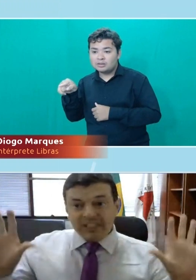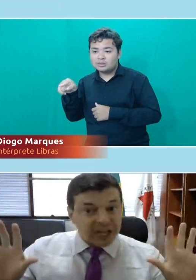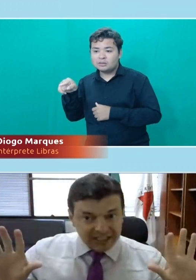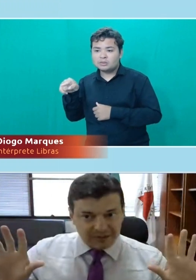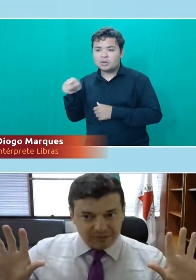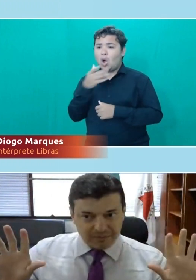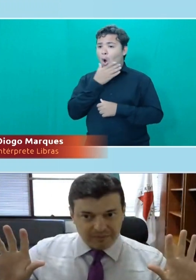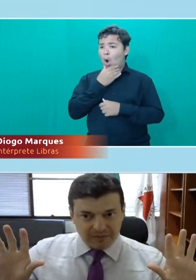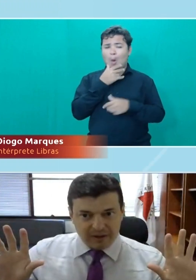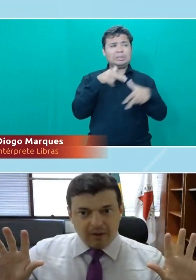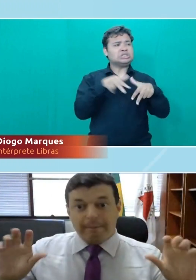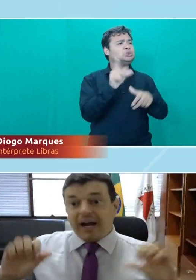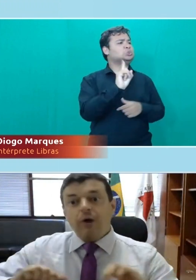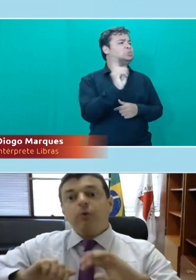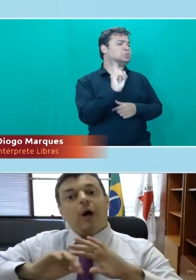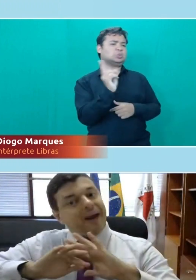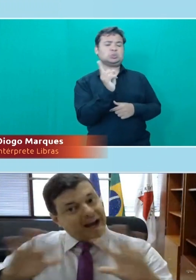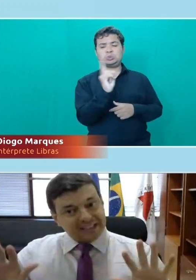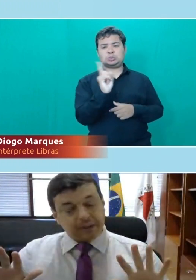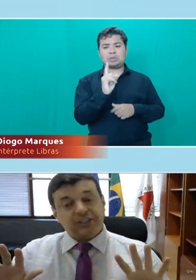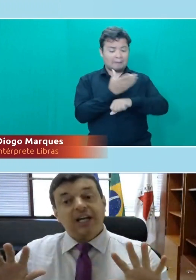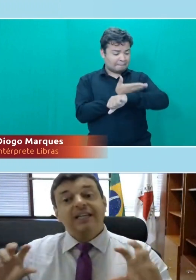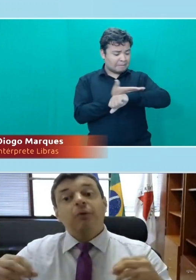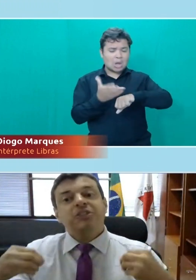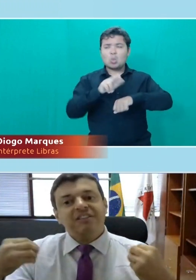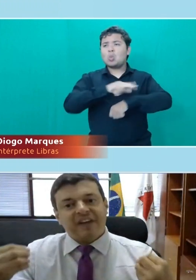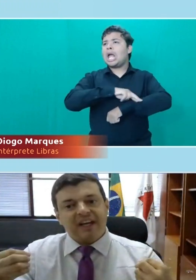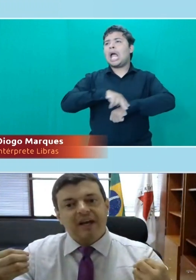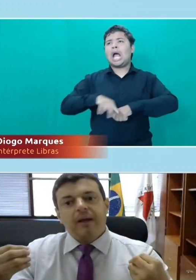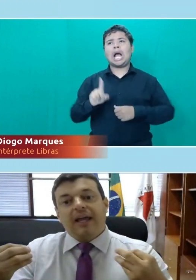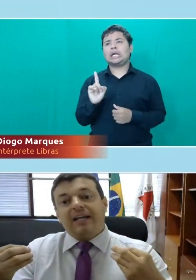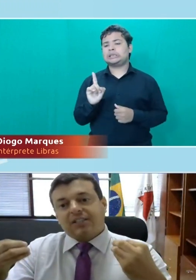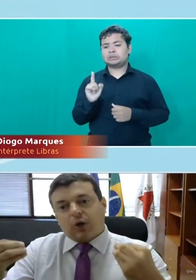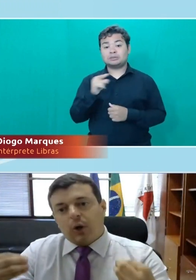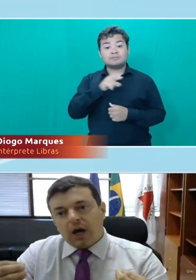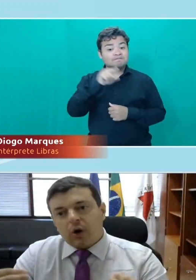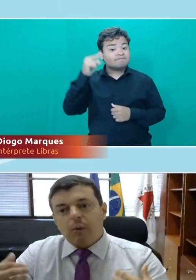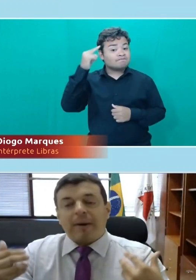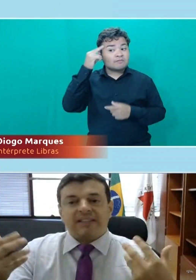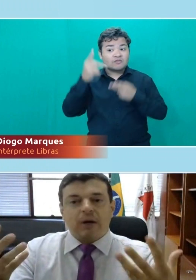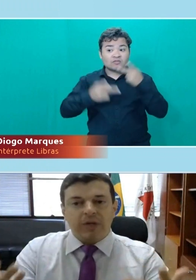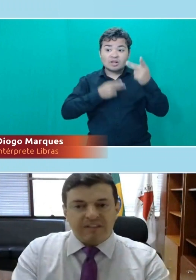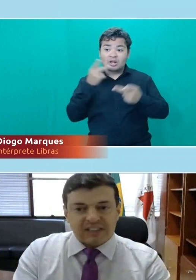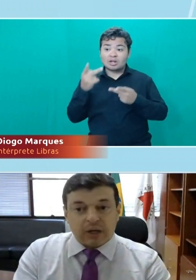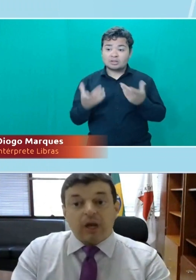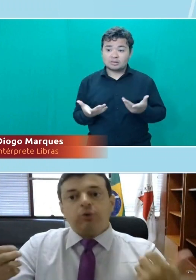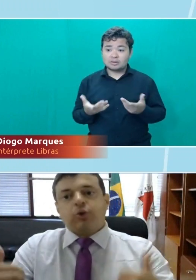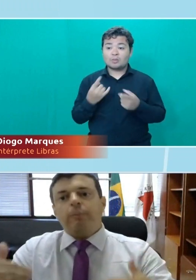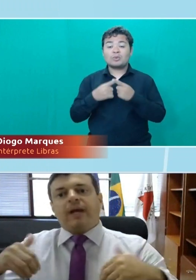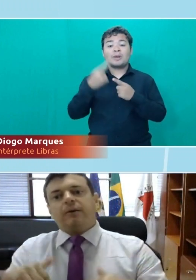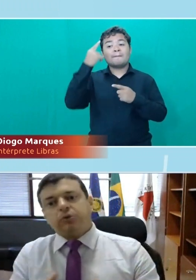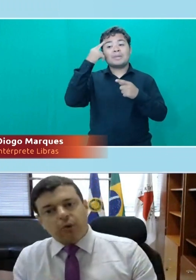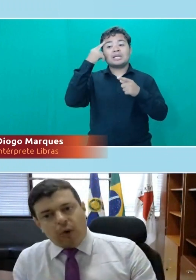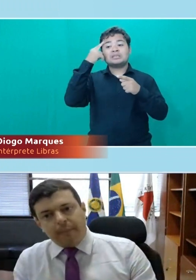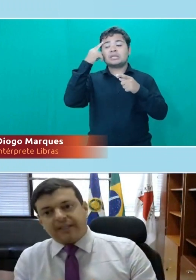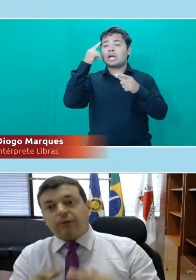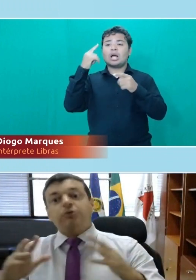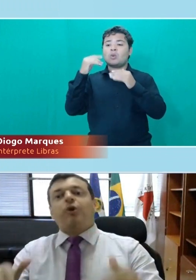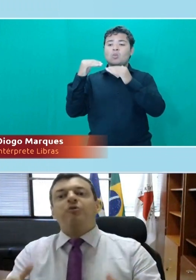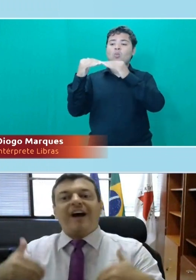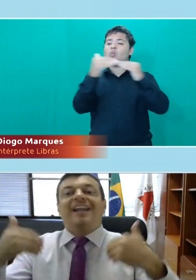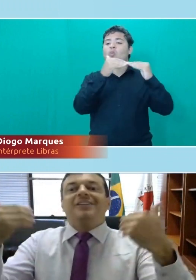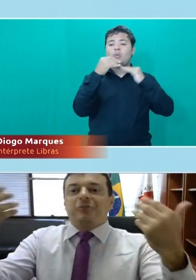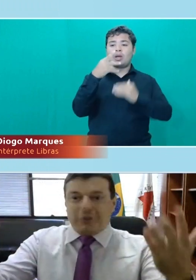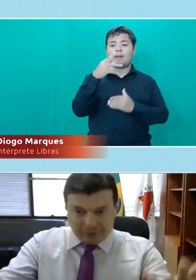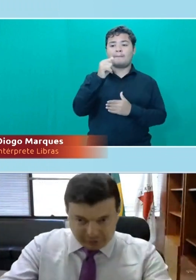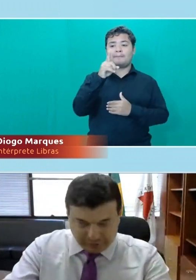Homem não é gênero. Branco não é raça, não é etnia. Não se vê. Ele se coloca como padrão universal. E eu sou branco e sou homem. Então,